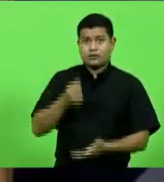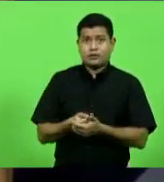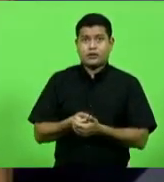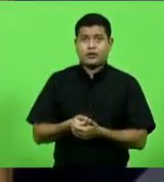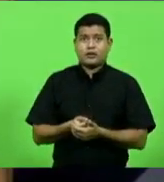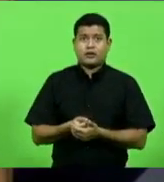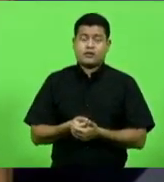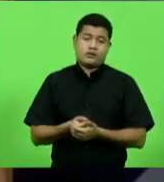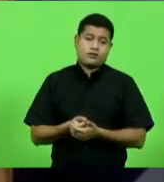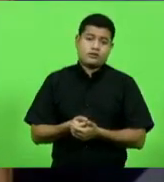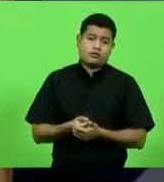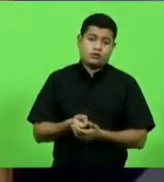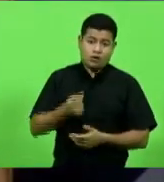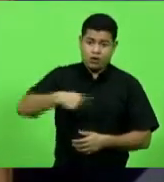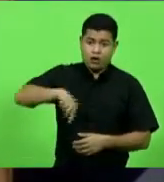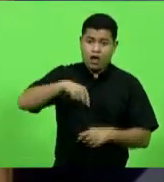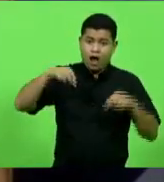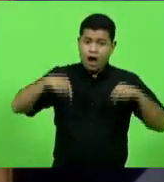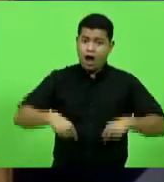não estamos aqui